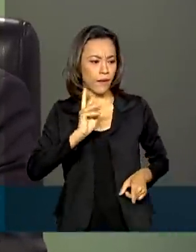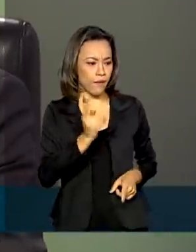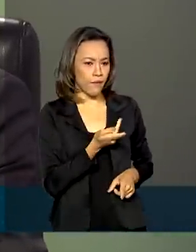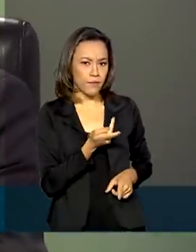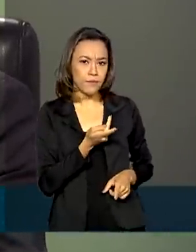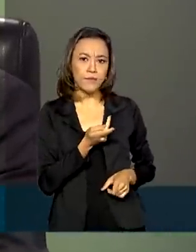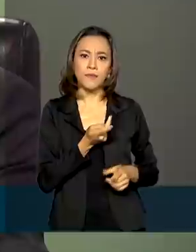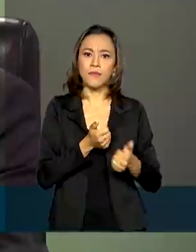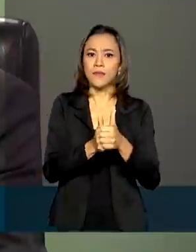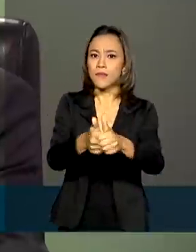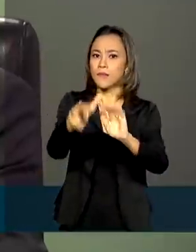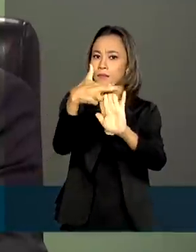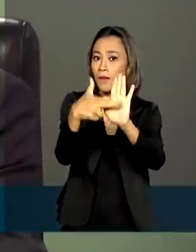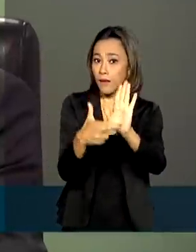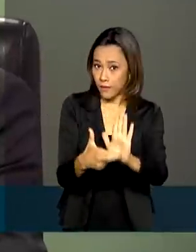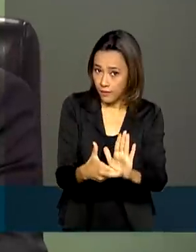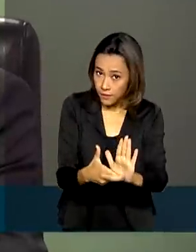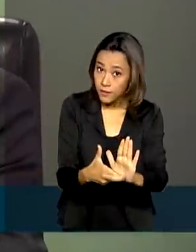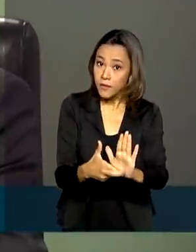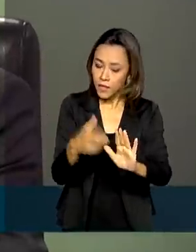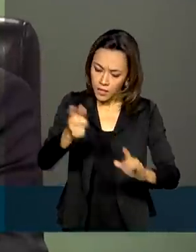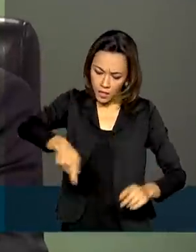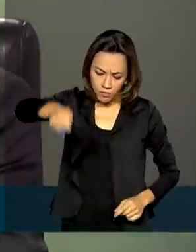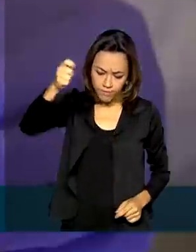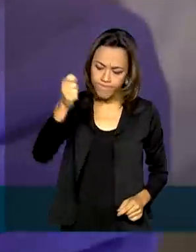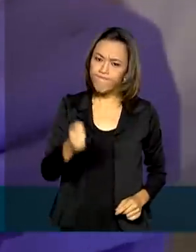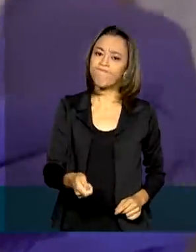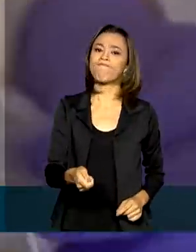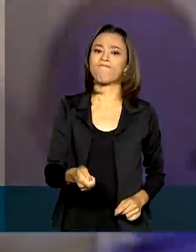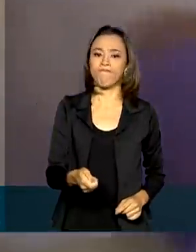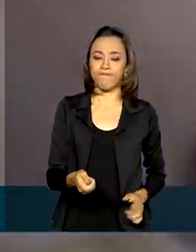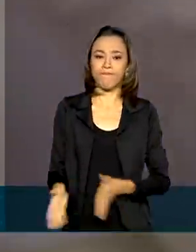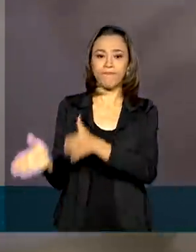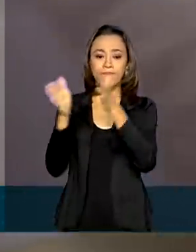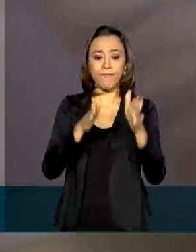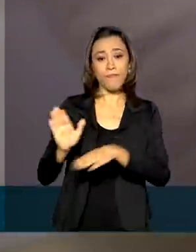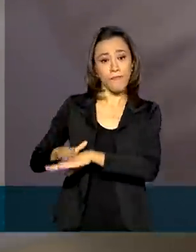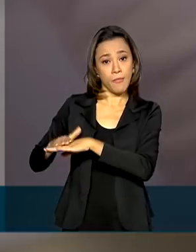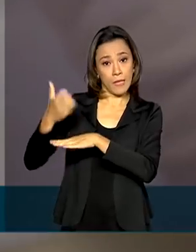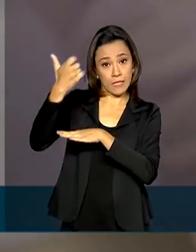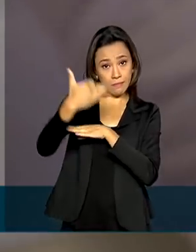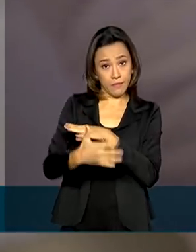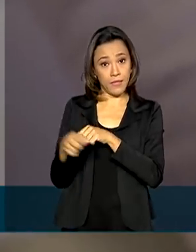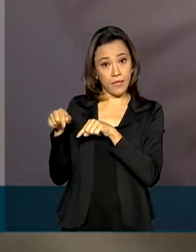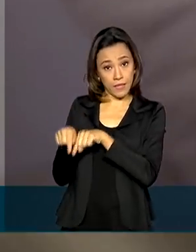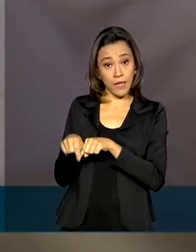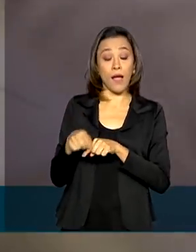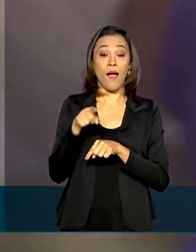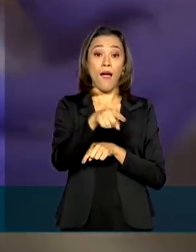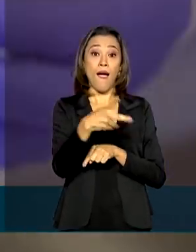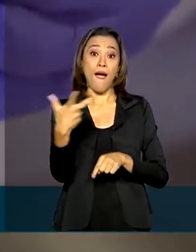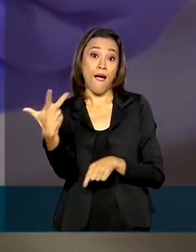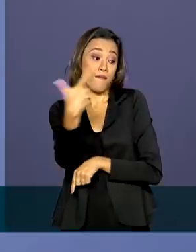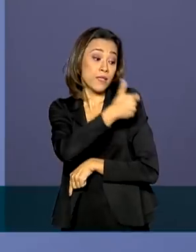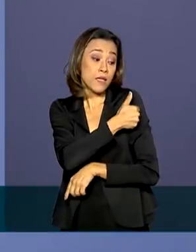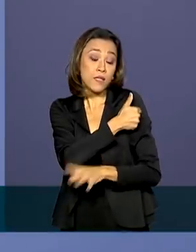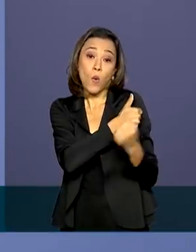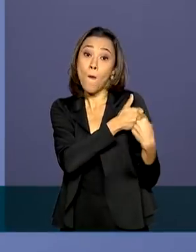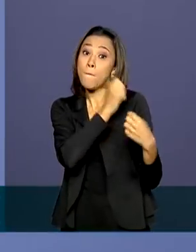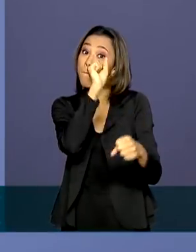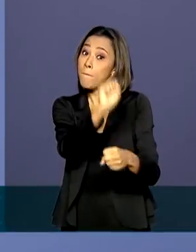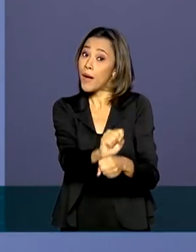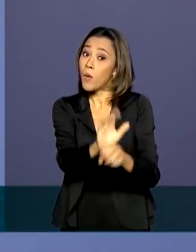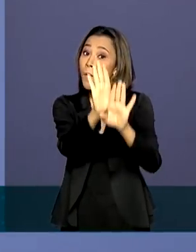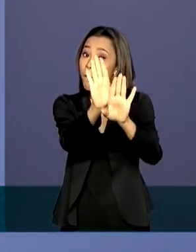da norma, e emite o seu juízo de valor. Segundo a Anvisa, apenas a vacinação foi interrompida, mas